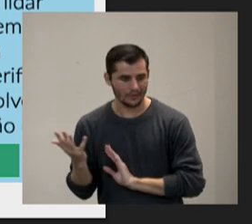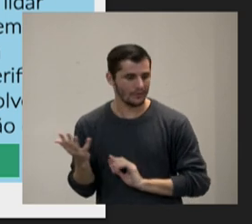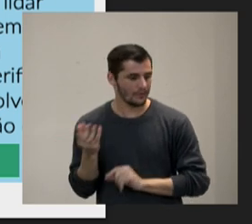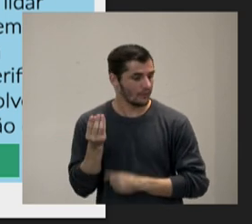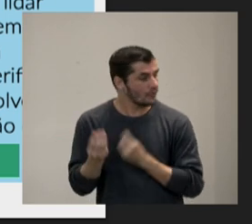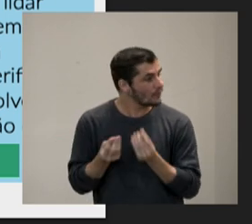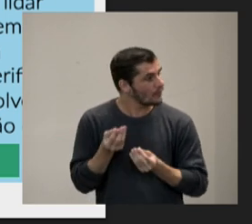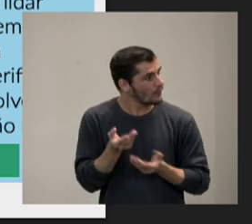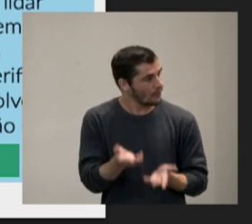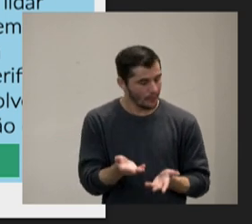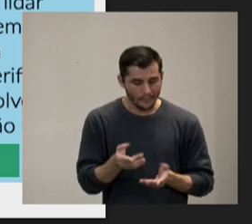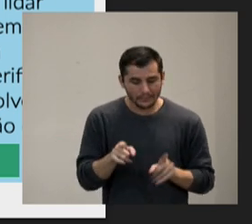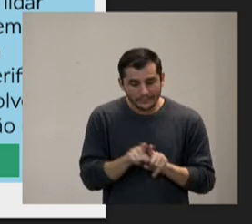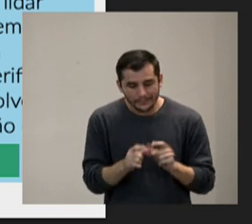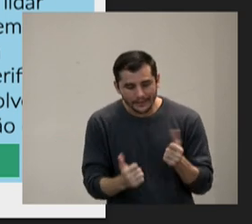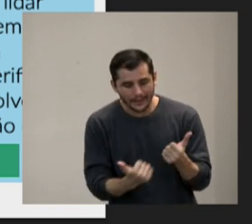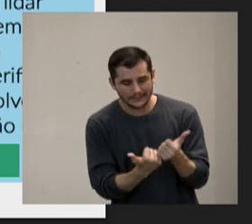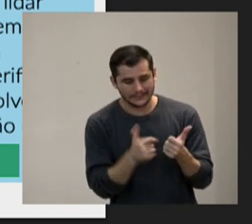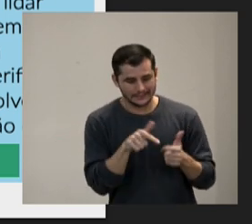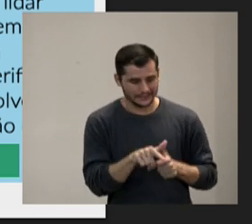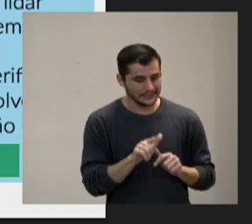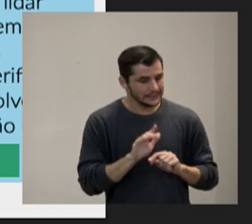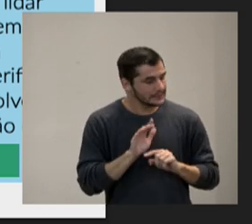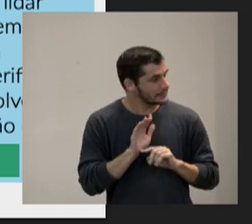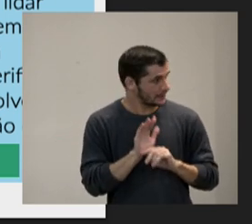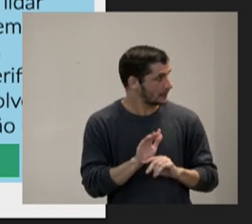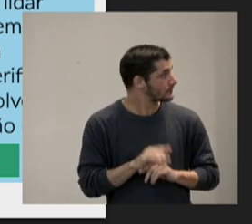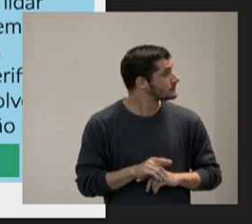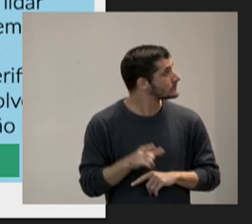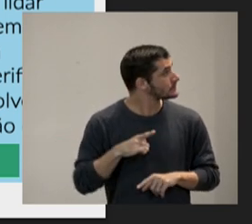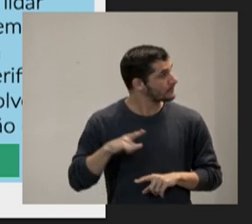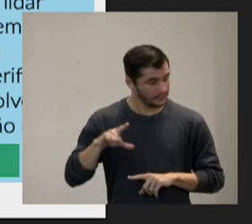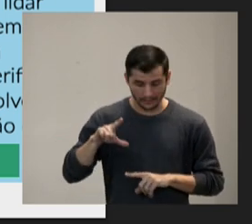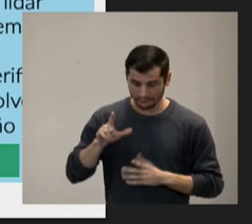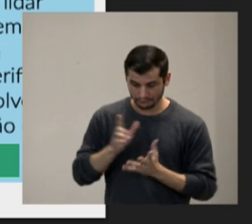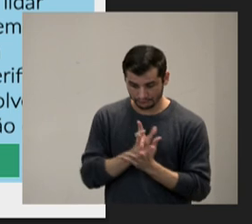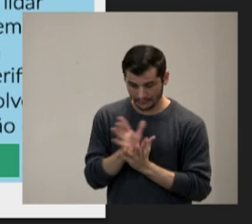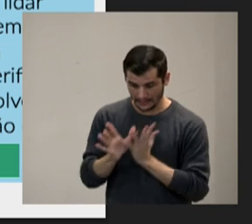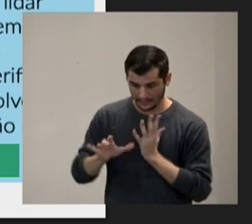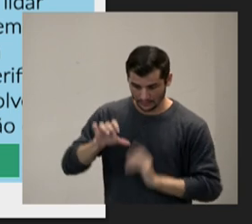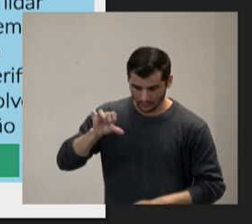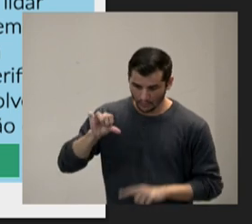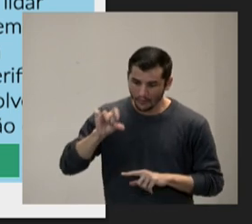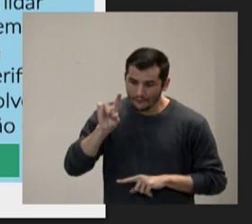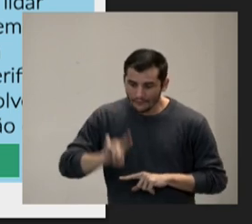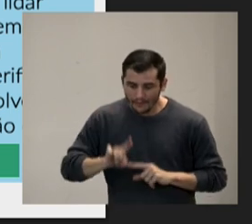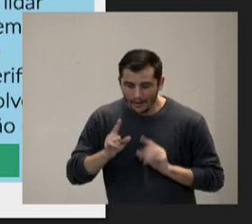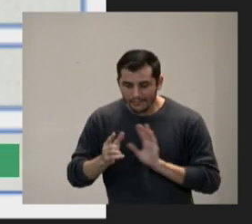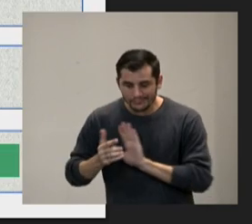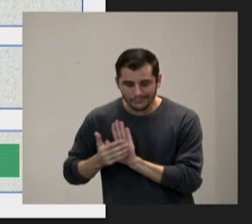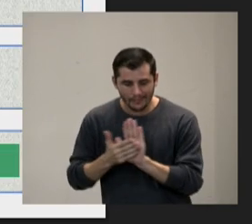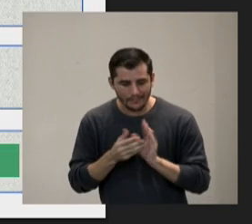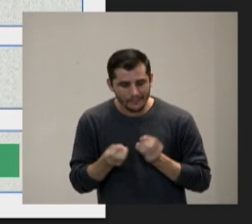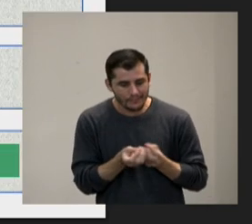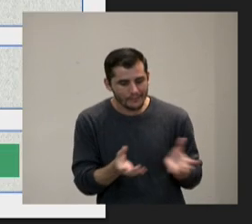persistência diretriz 9 proporcionar opções para autorregulação